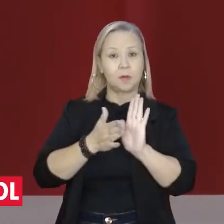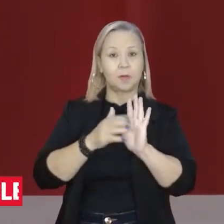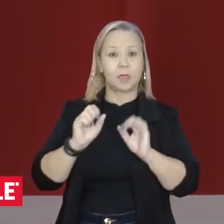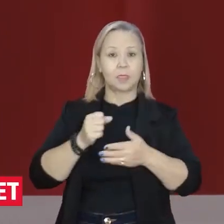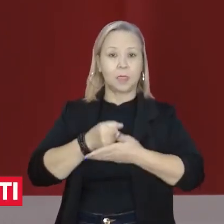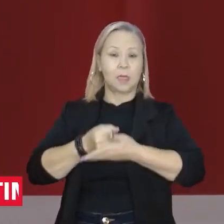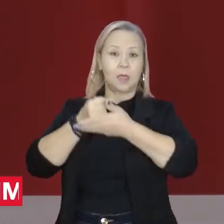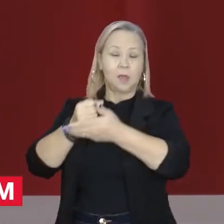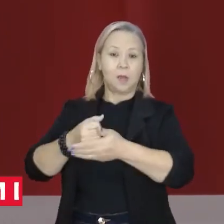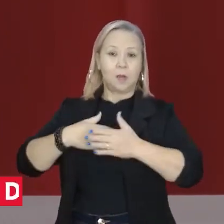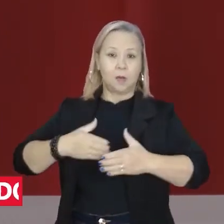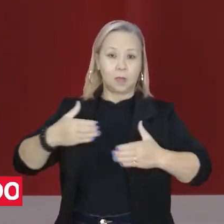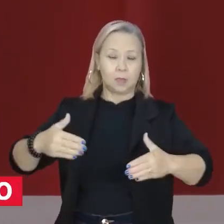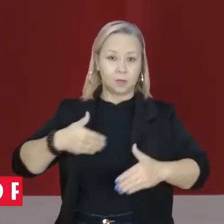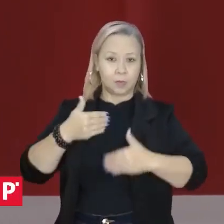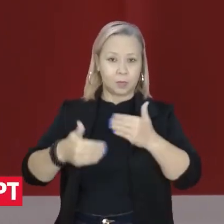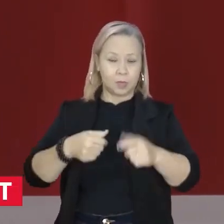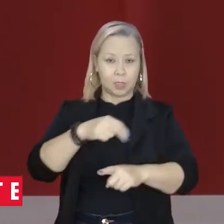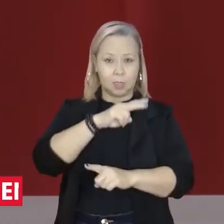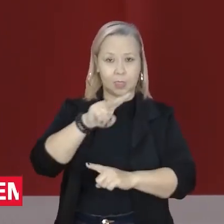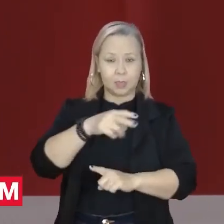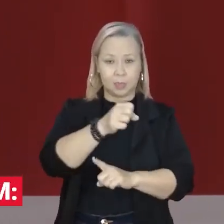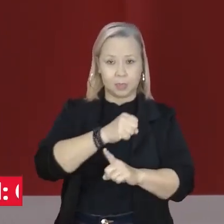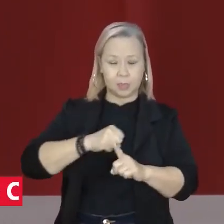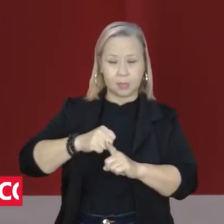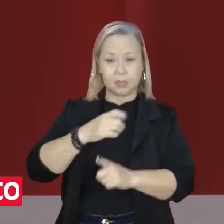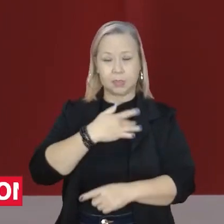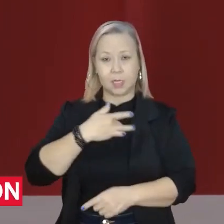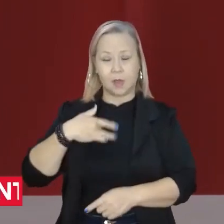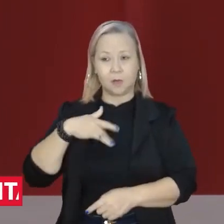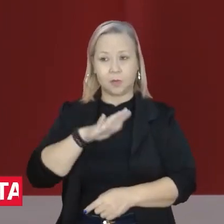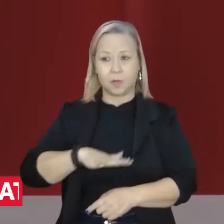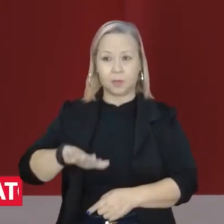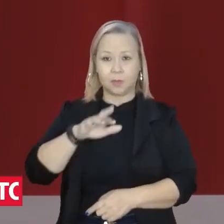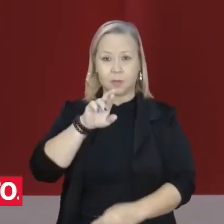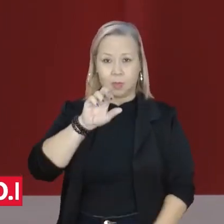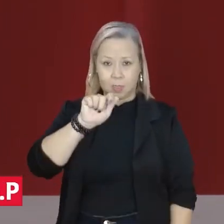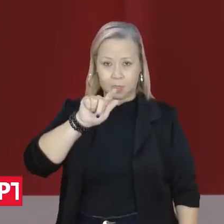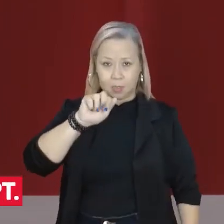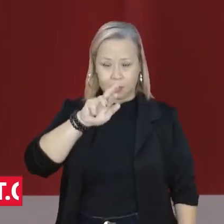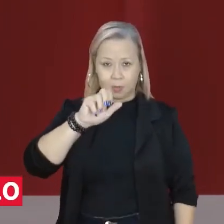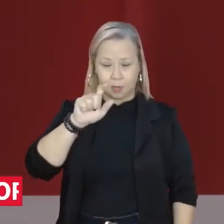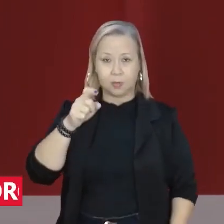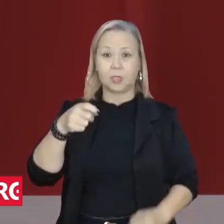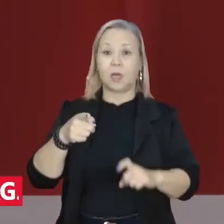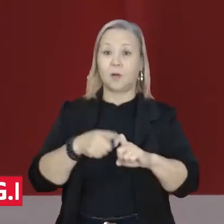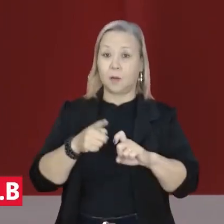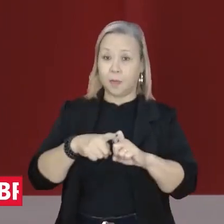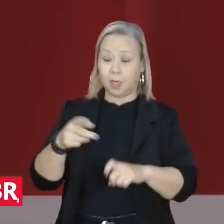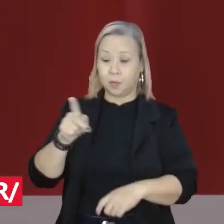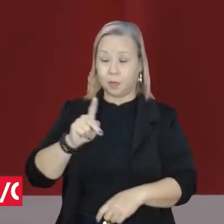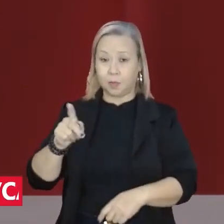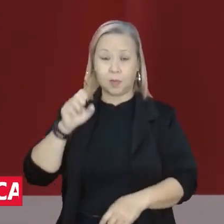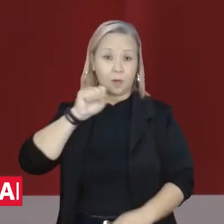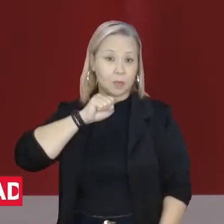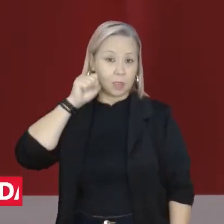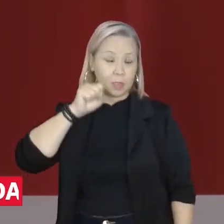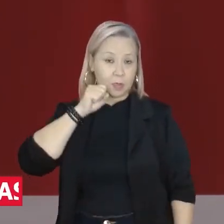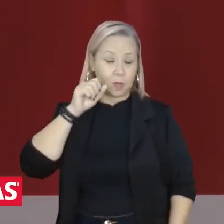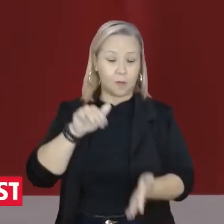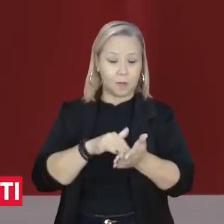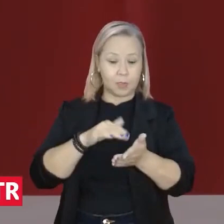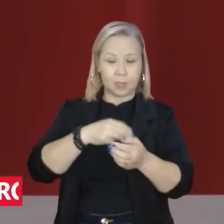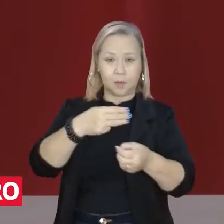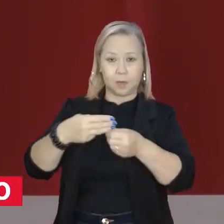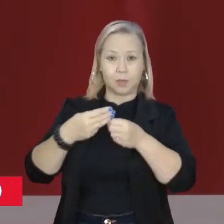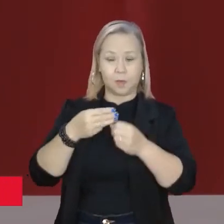crescimento e a melhor assistência em saúde para todos. Rogério Carvalho é médico, professor e senador. Foi secretário municipal